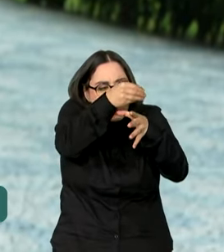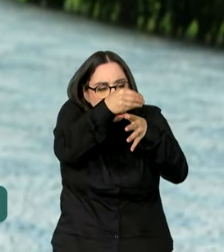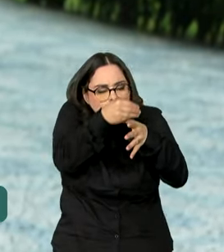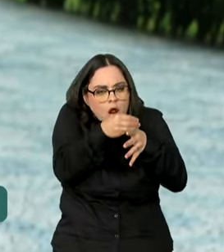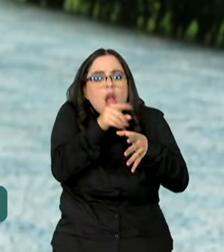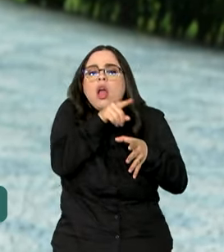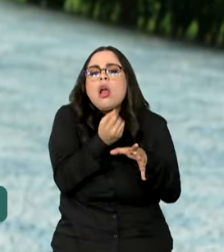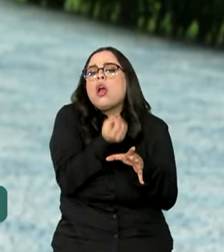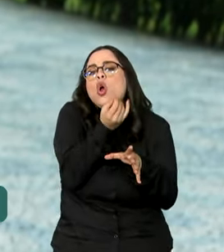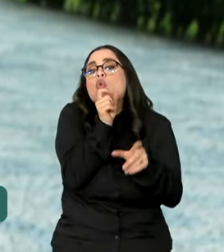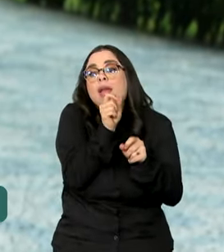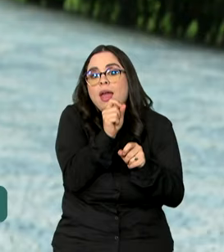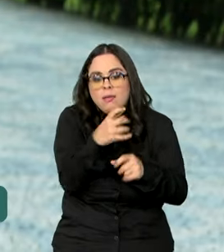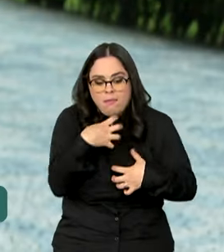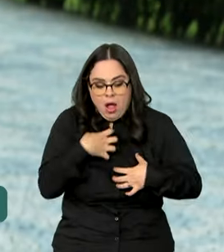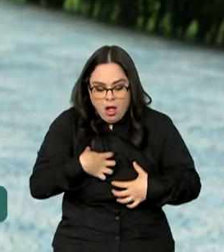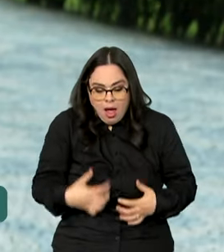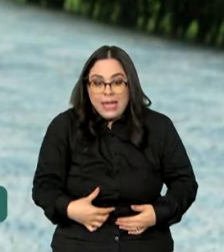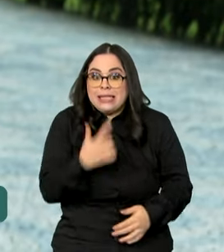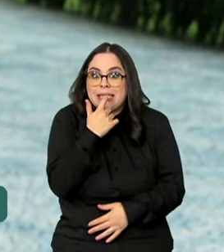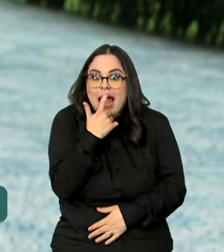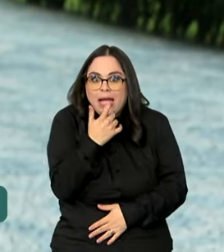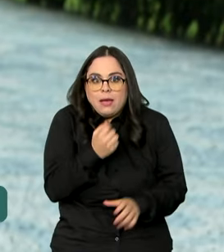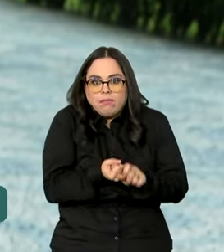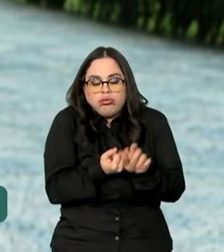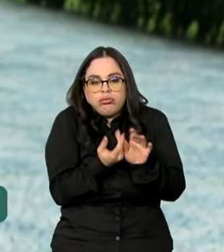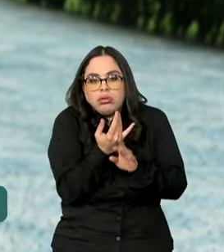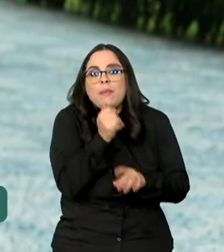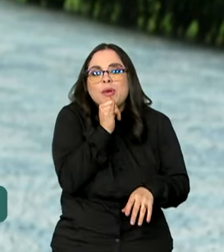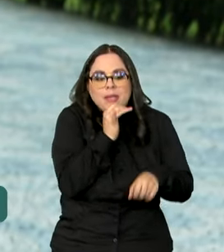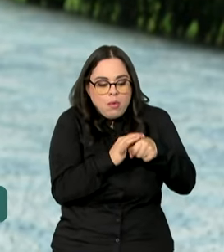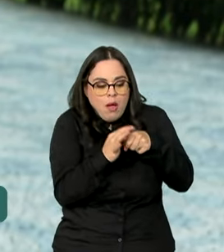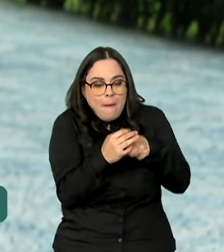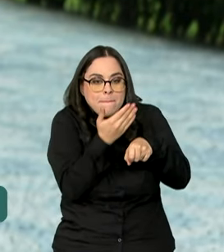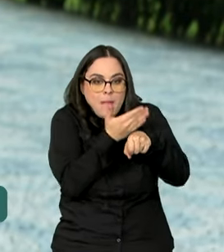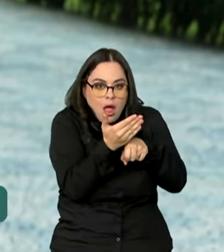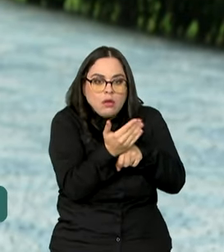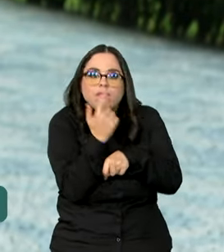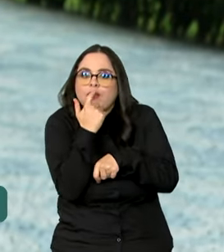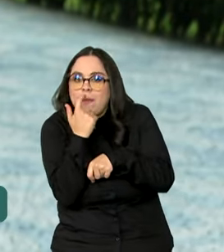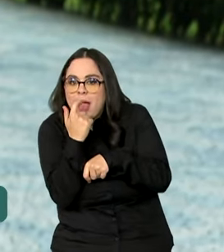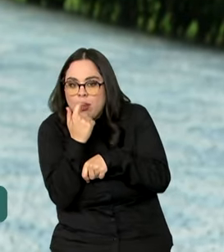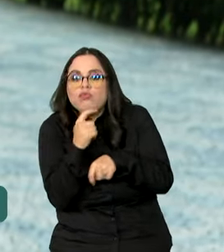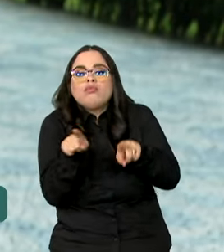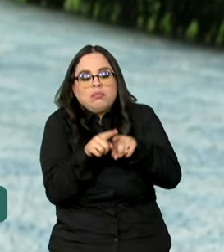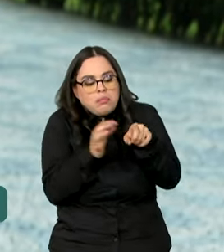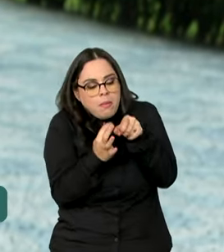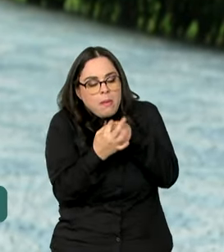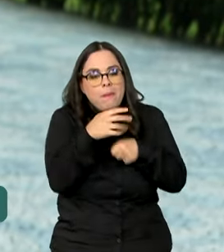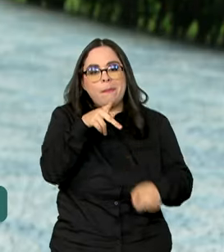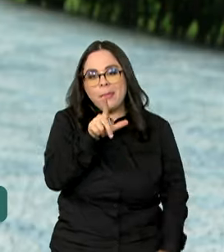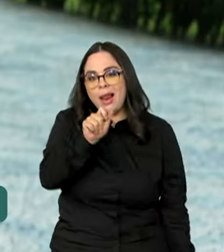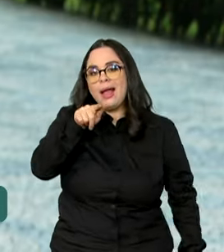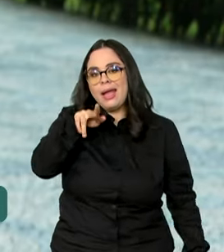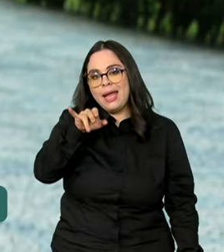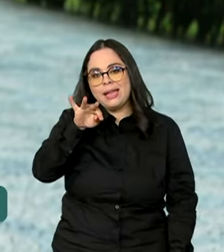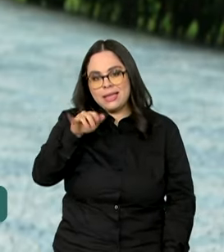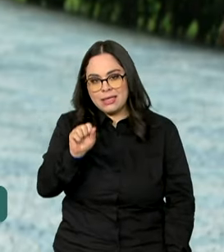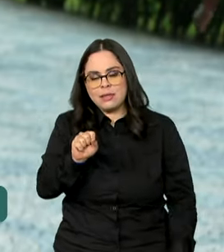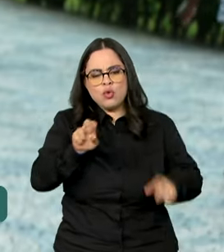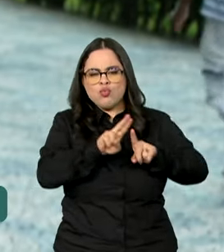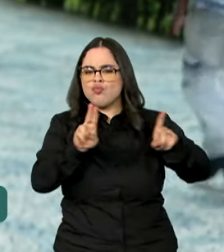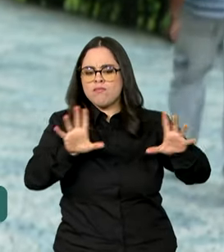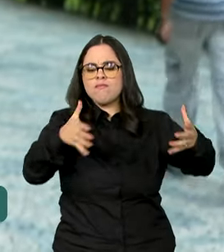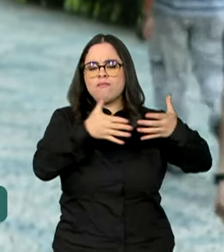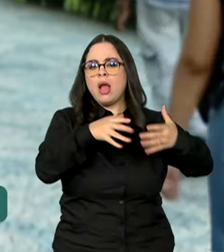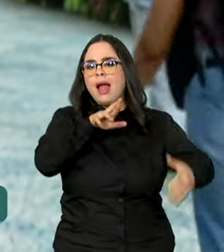por produzir diversos componentes sanguíneos, como glóbulos vermelhos, brancos e plaquetas. O Redome é um banco de doadores